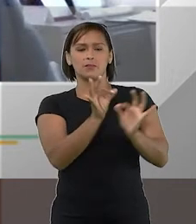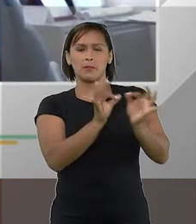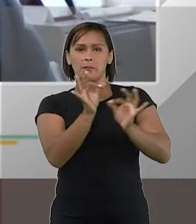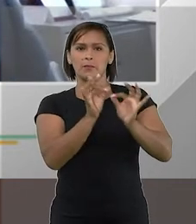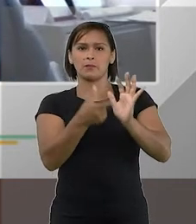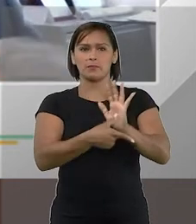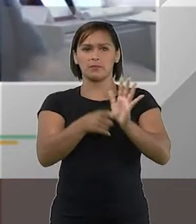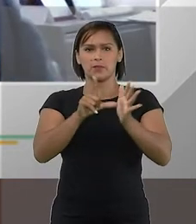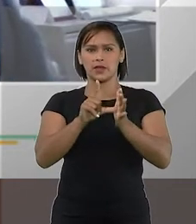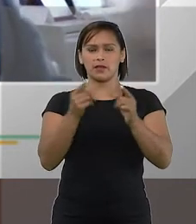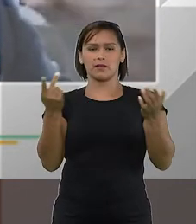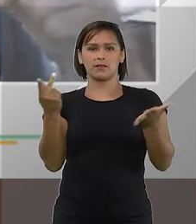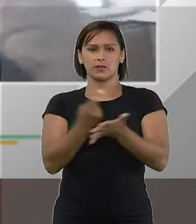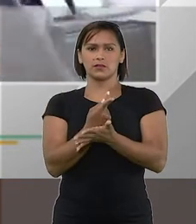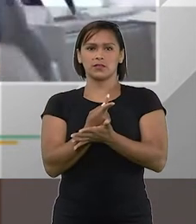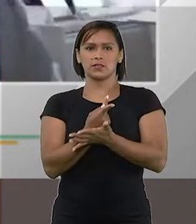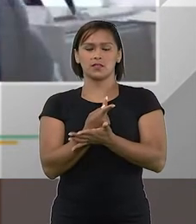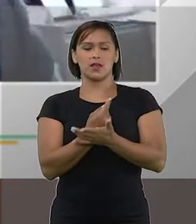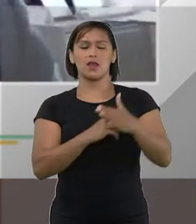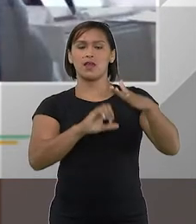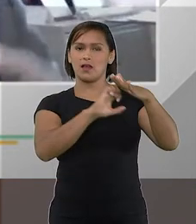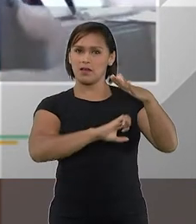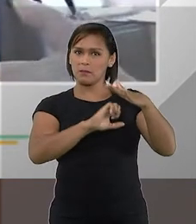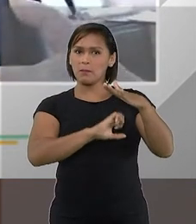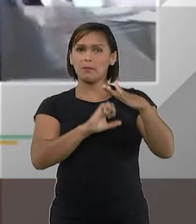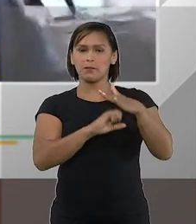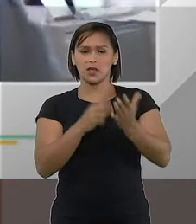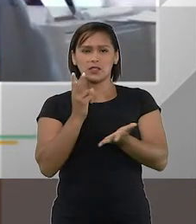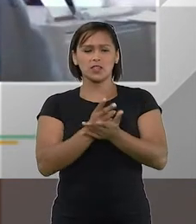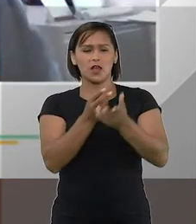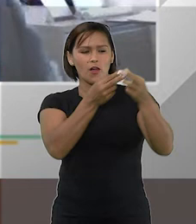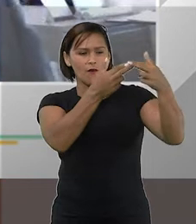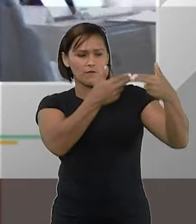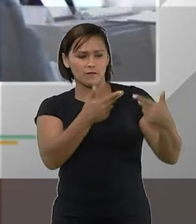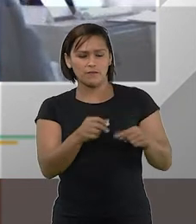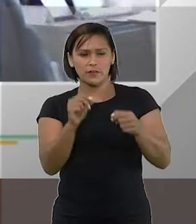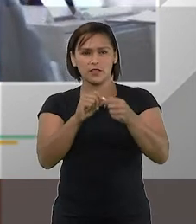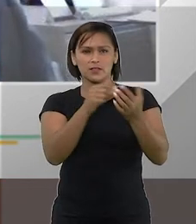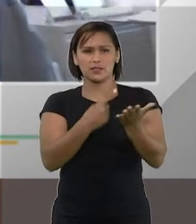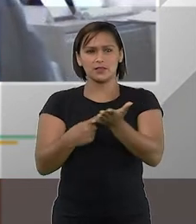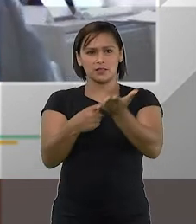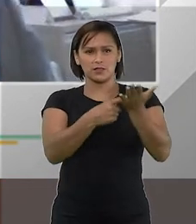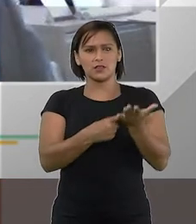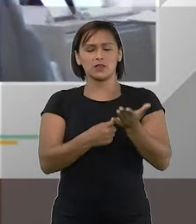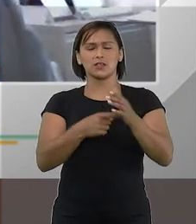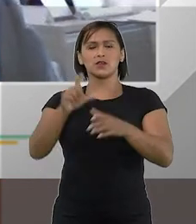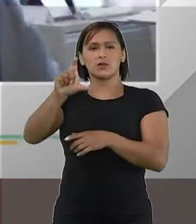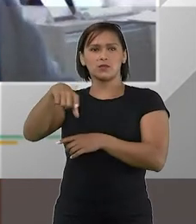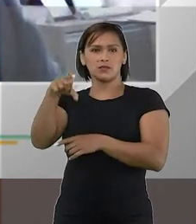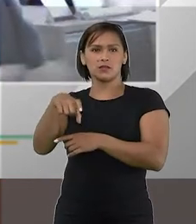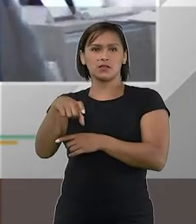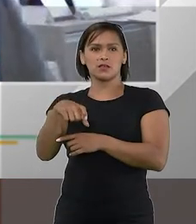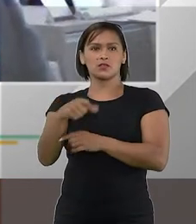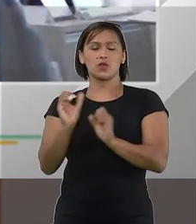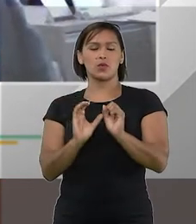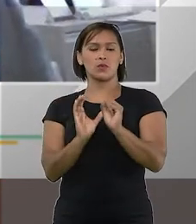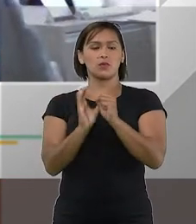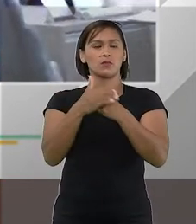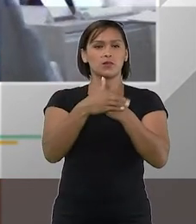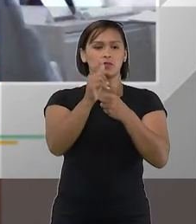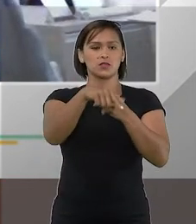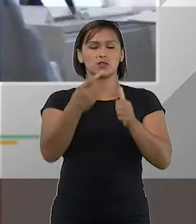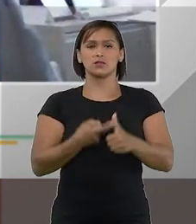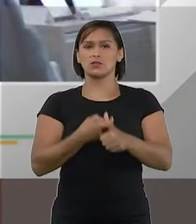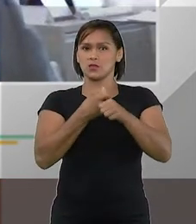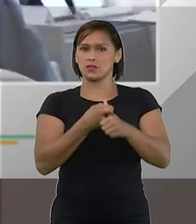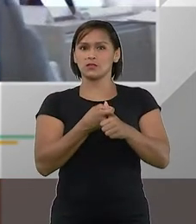de pré-insolvência e muito embora a empresa esteja fazendo essas negociações com os seus credores protegidas